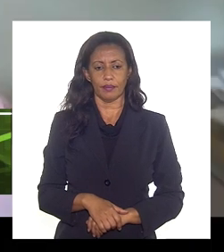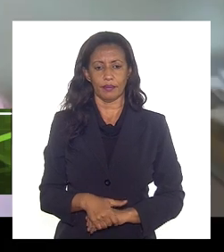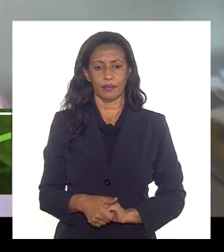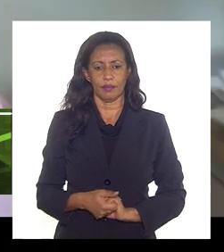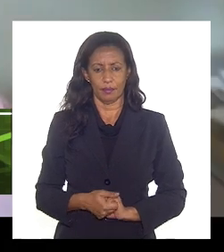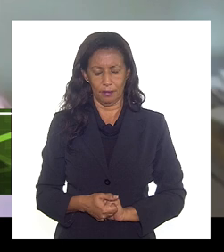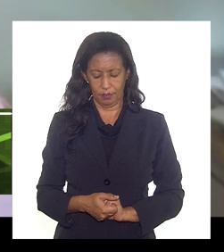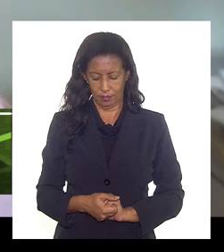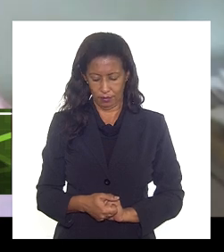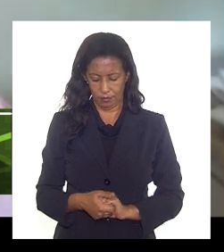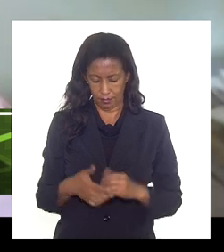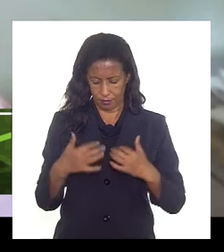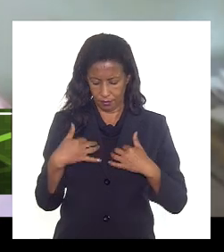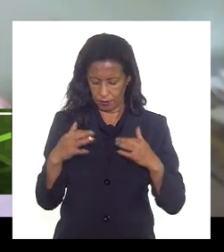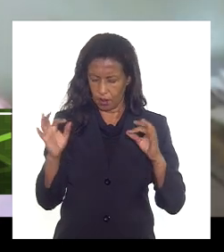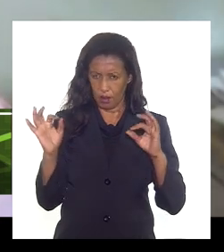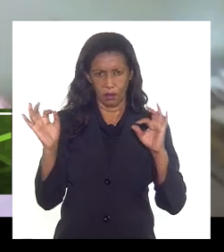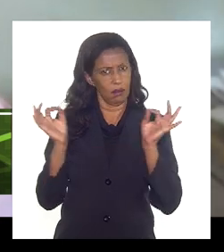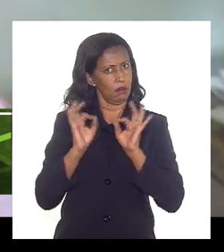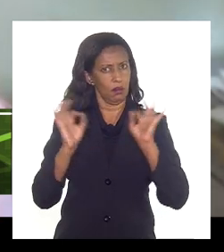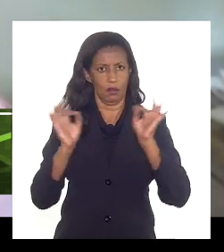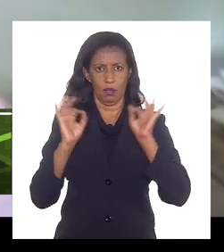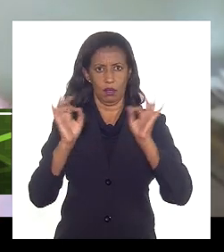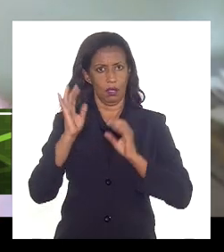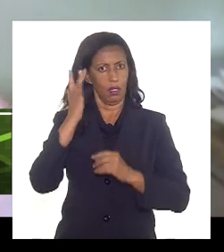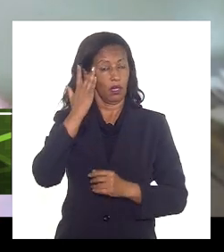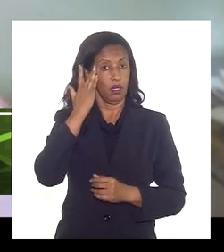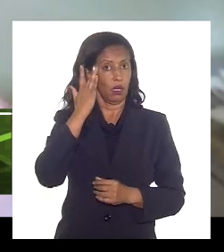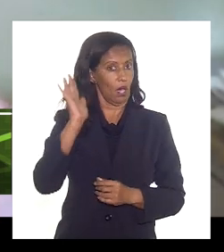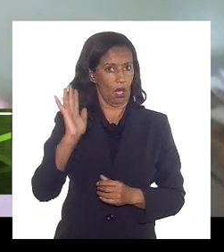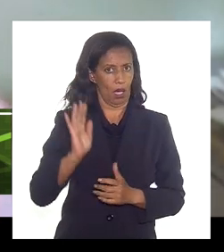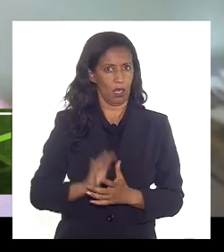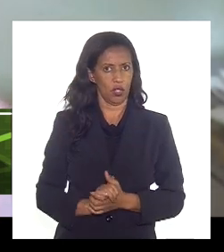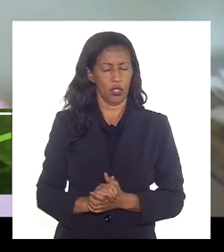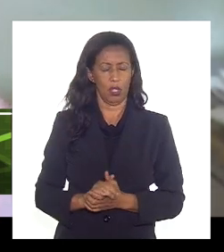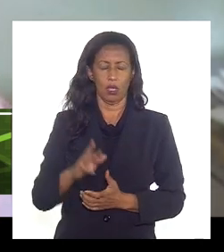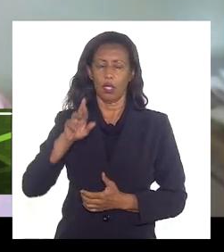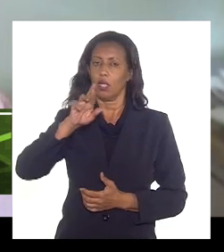ninguém aqui acha que não é importante